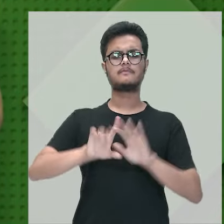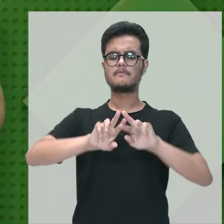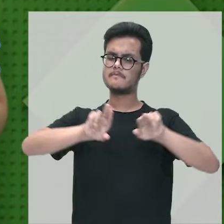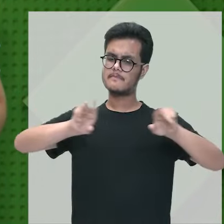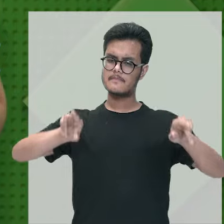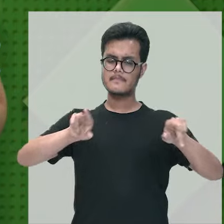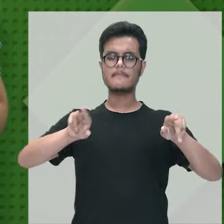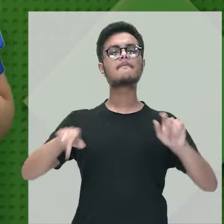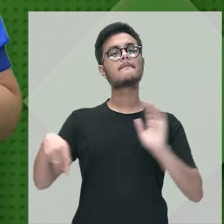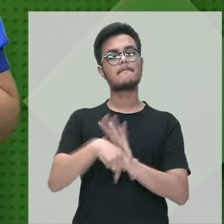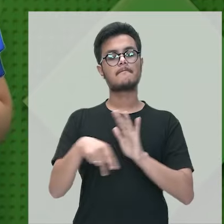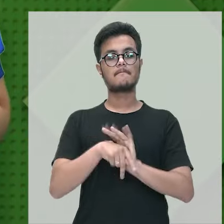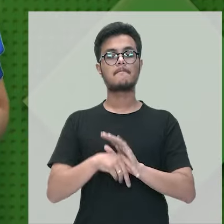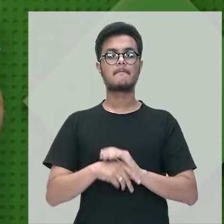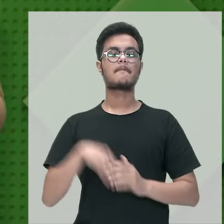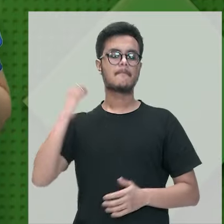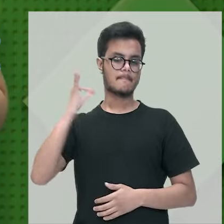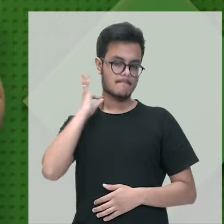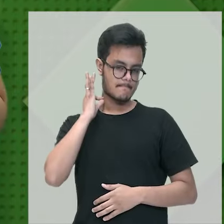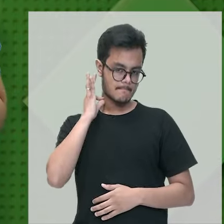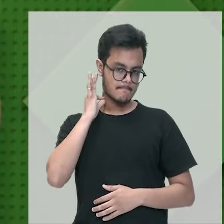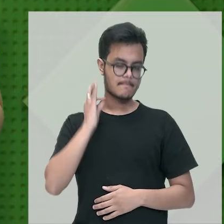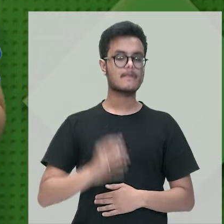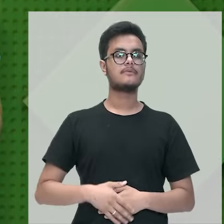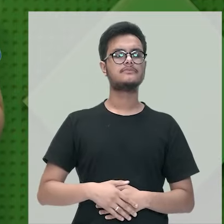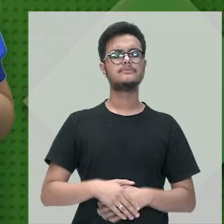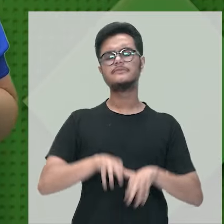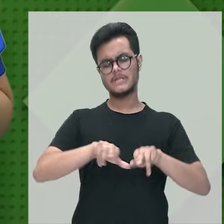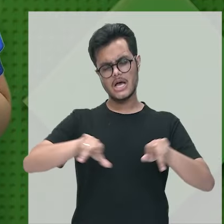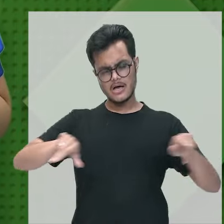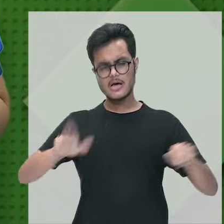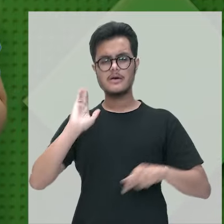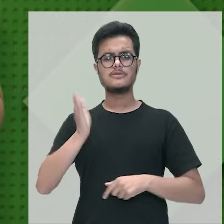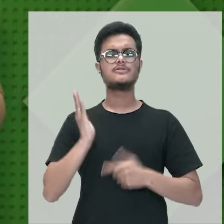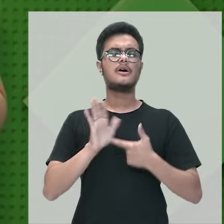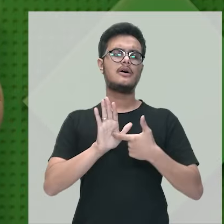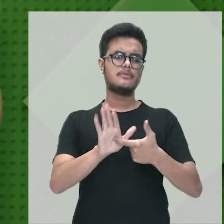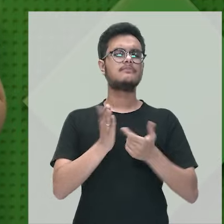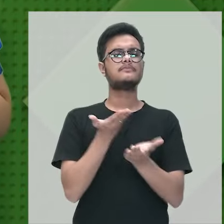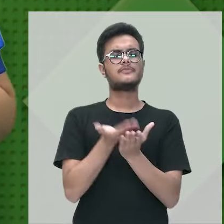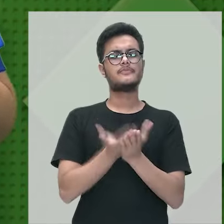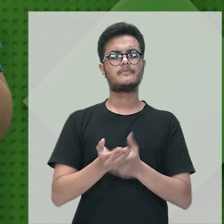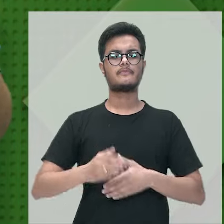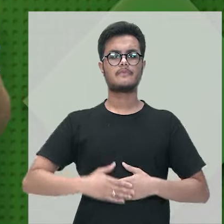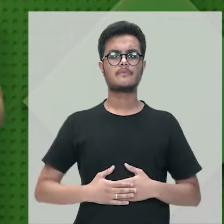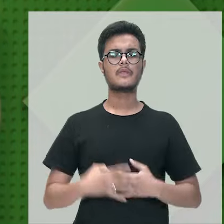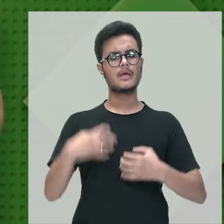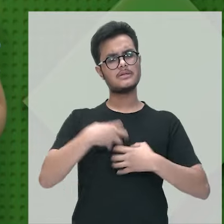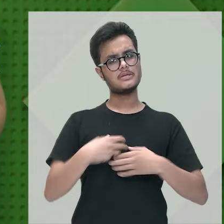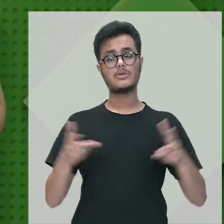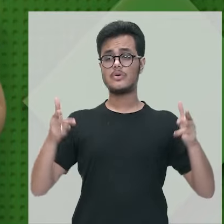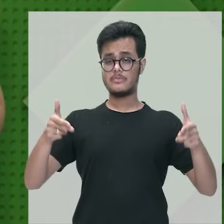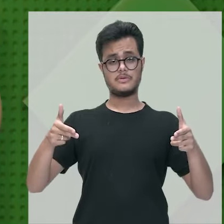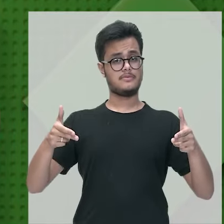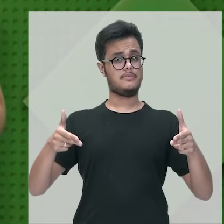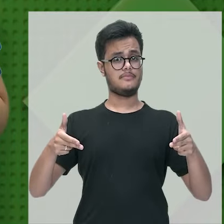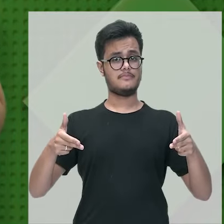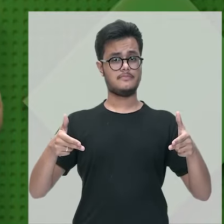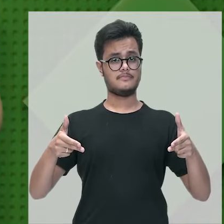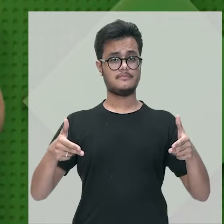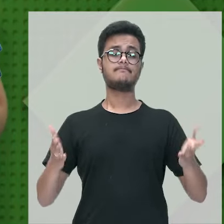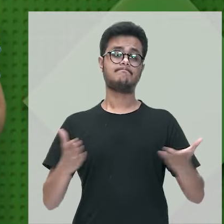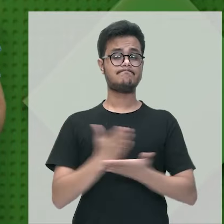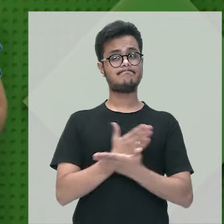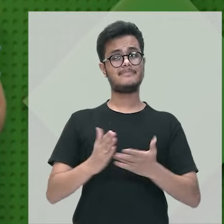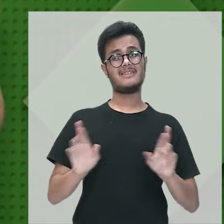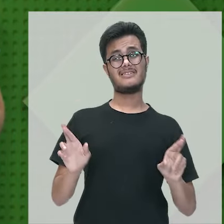arboviroses e as principais como a dengue, zika, chikungunha elas têm sintomas muito semelhantes que